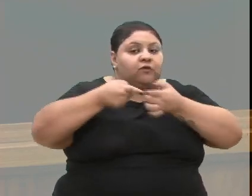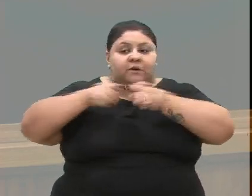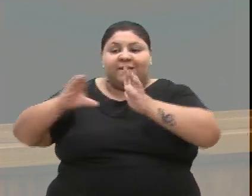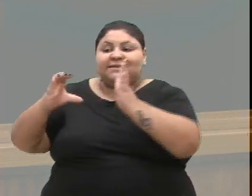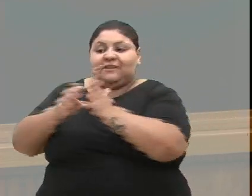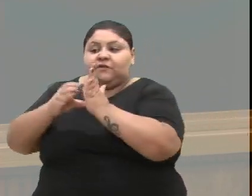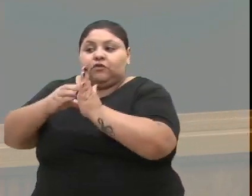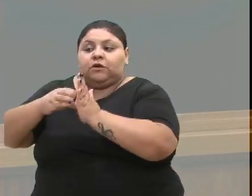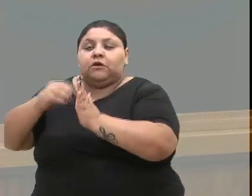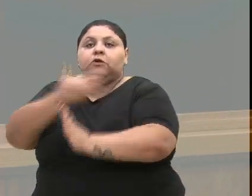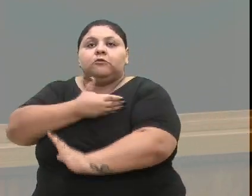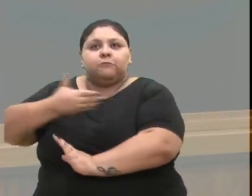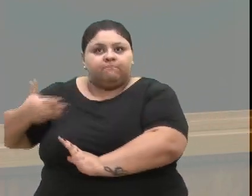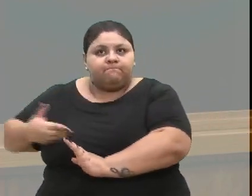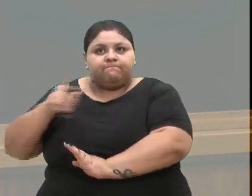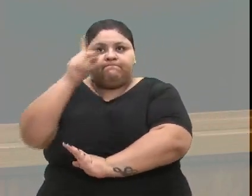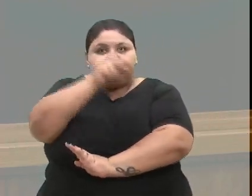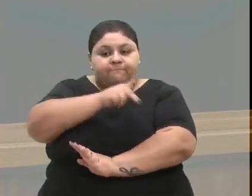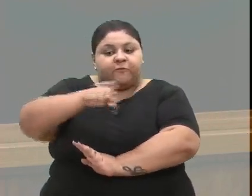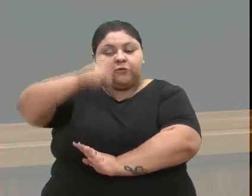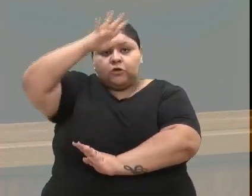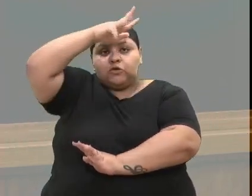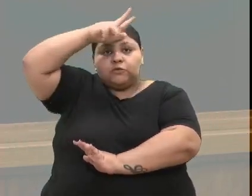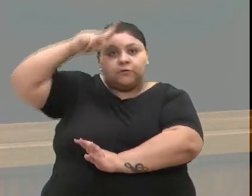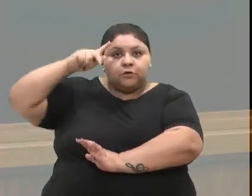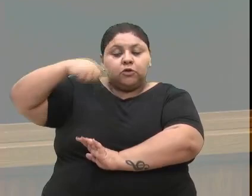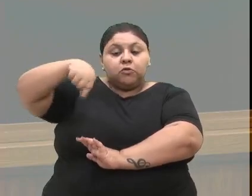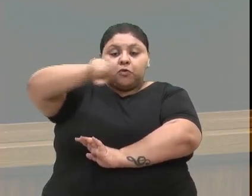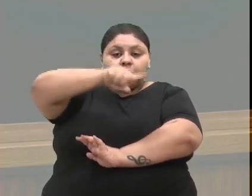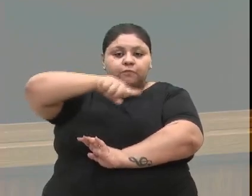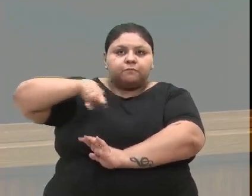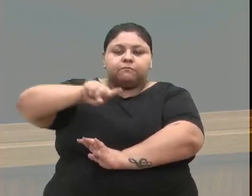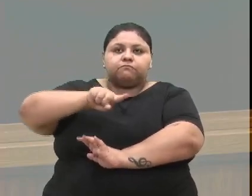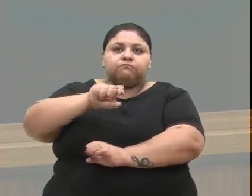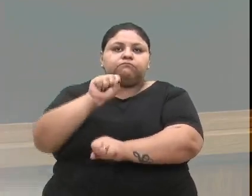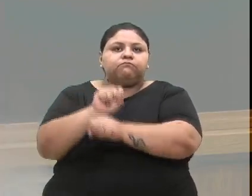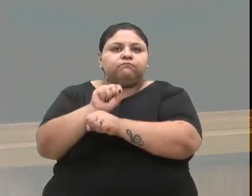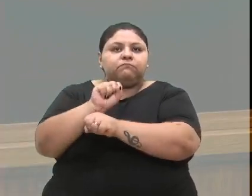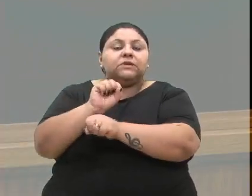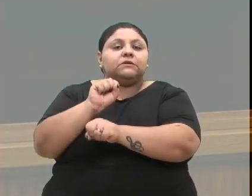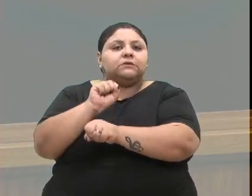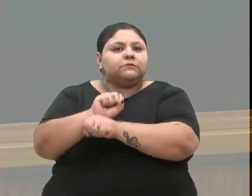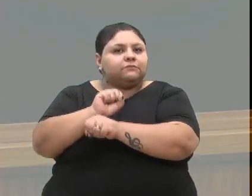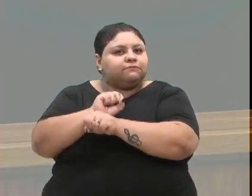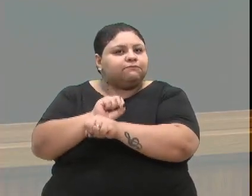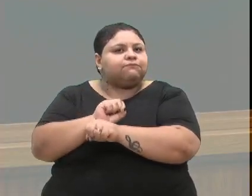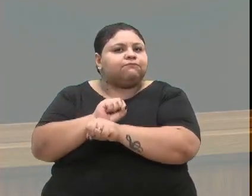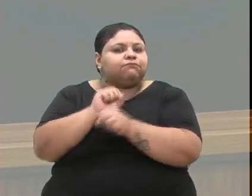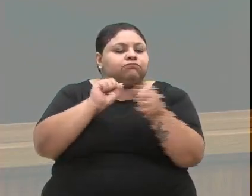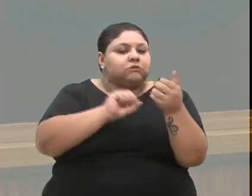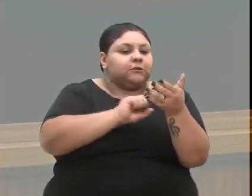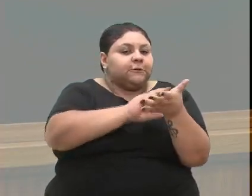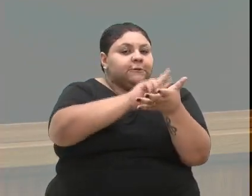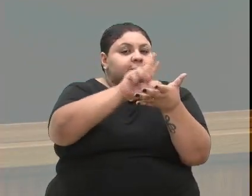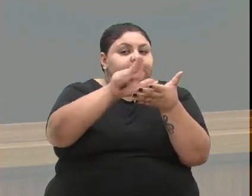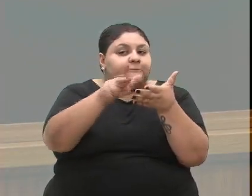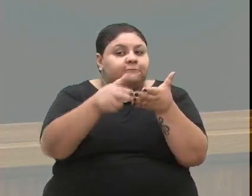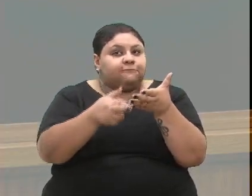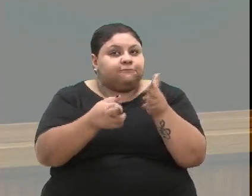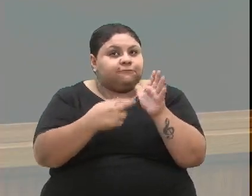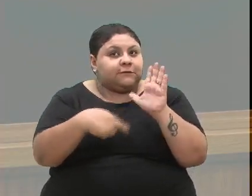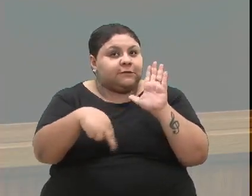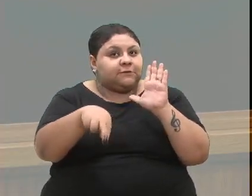pública, sou professora do município, e nós estamos aguardando vários retornos ainda da